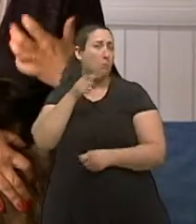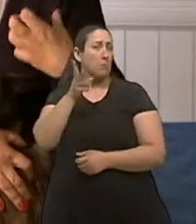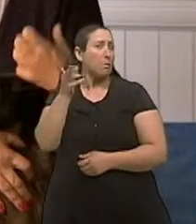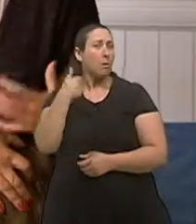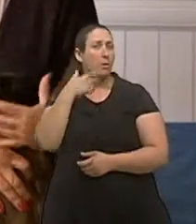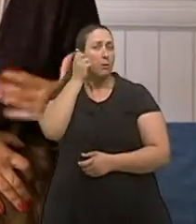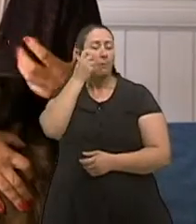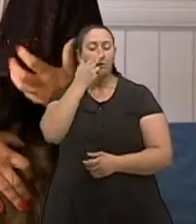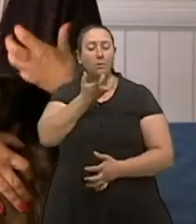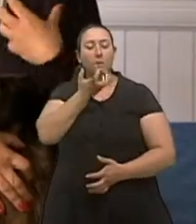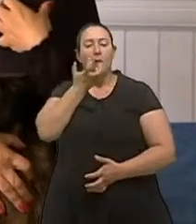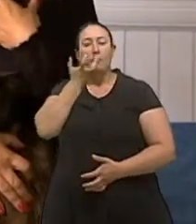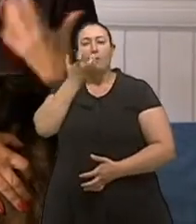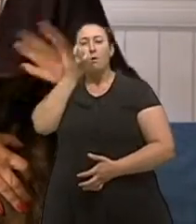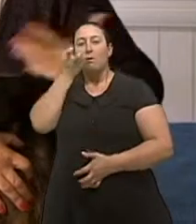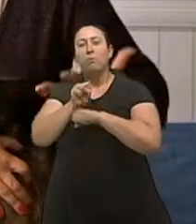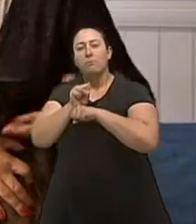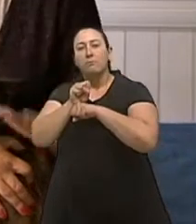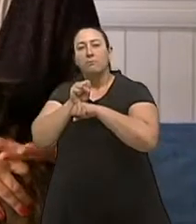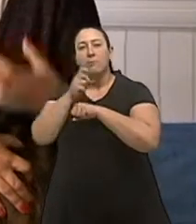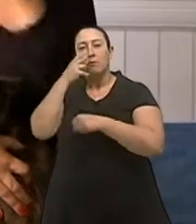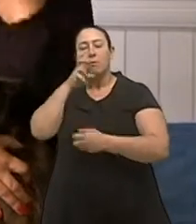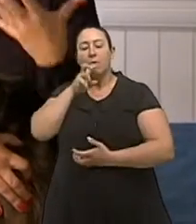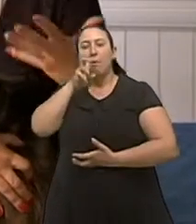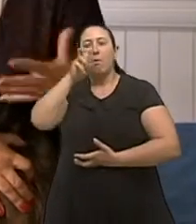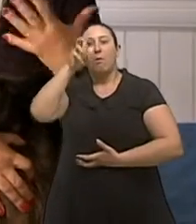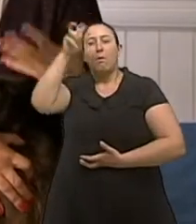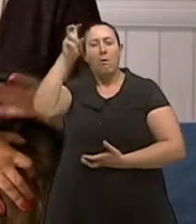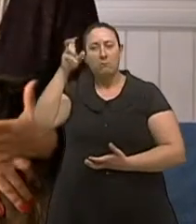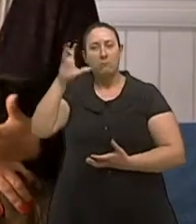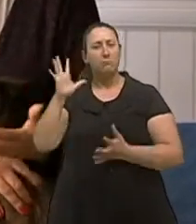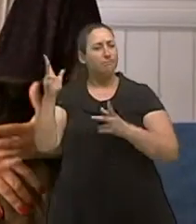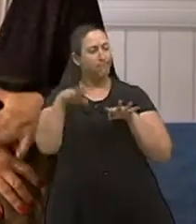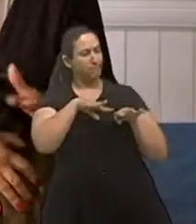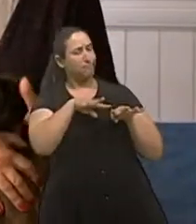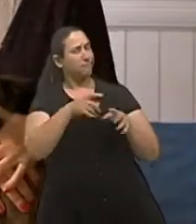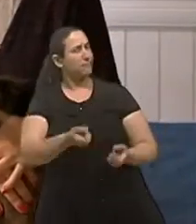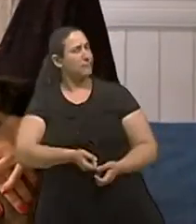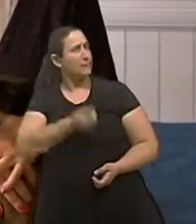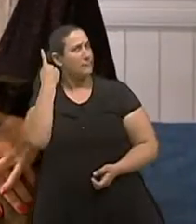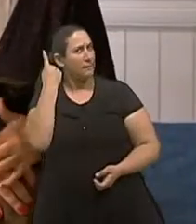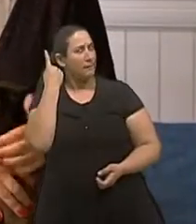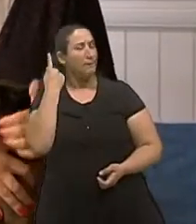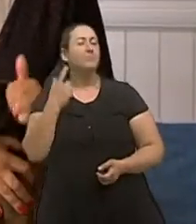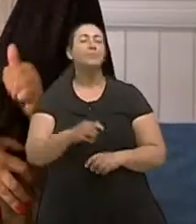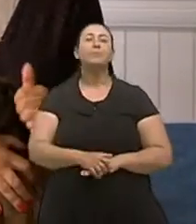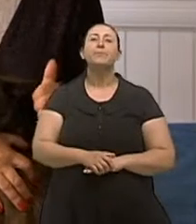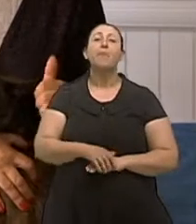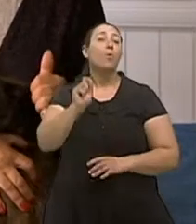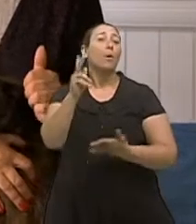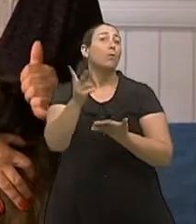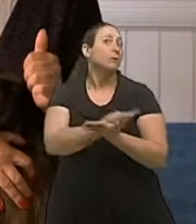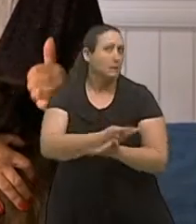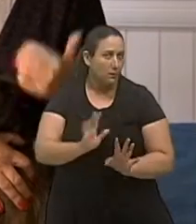de uma forma assim, fazia um barulho forte, um ronco, uma coisa estranha e parava de respirar. O que que